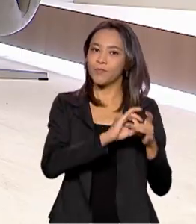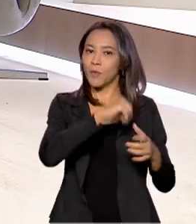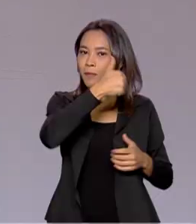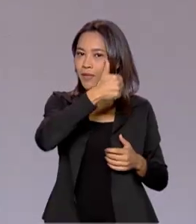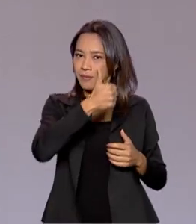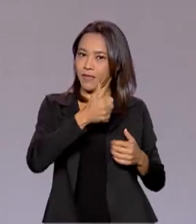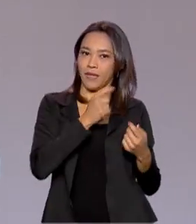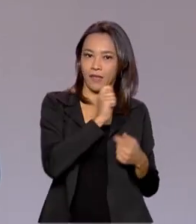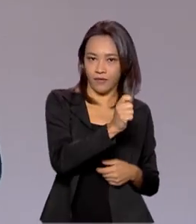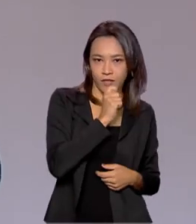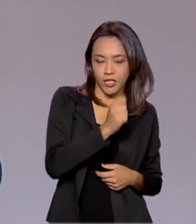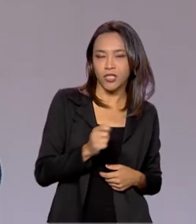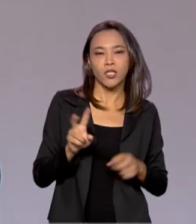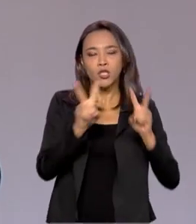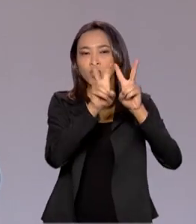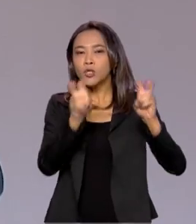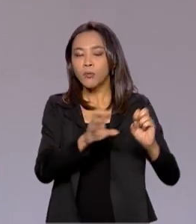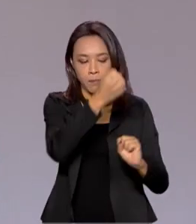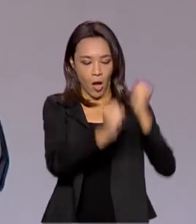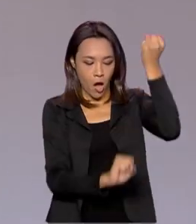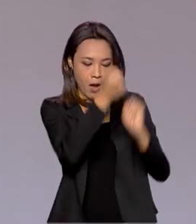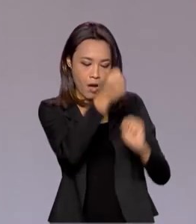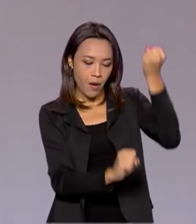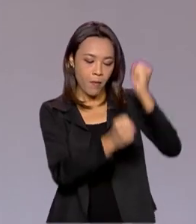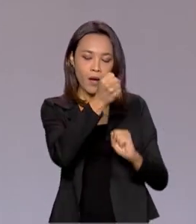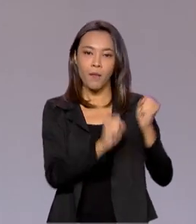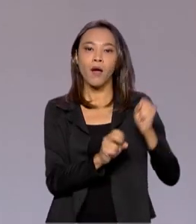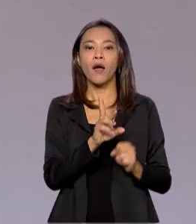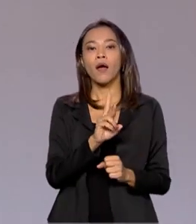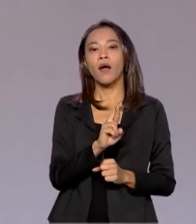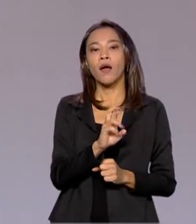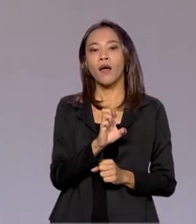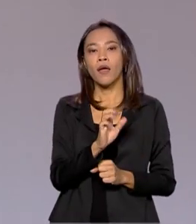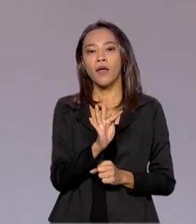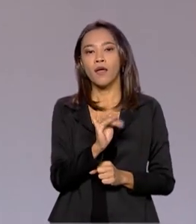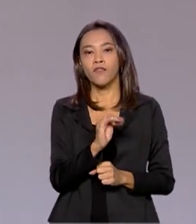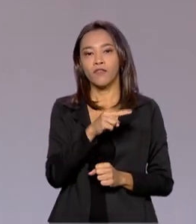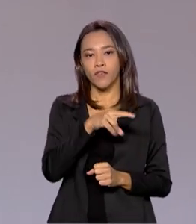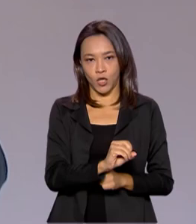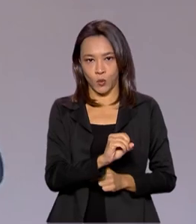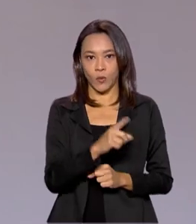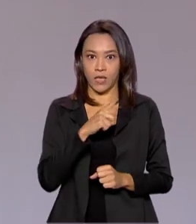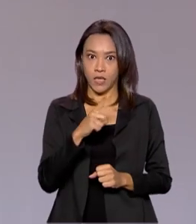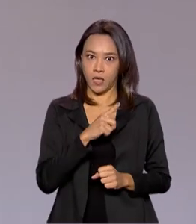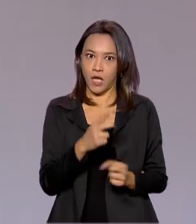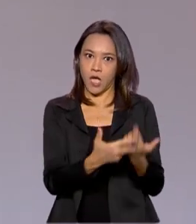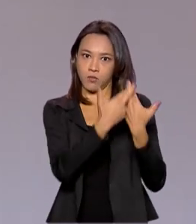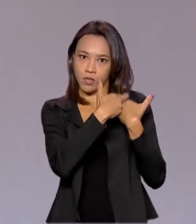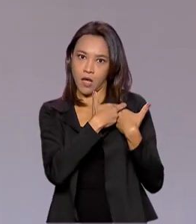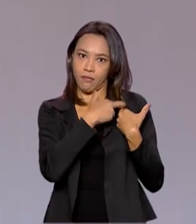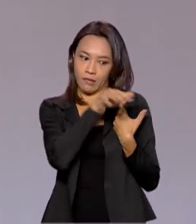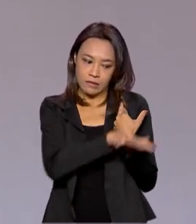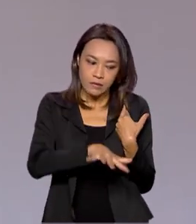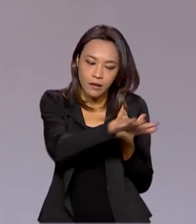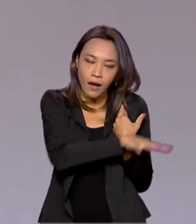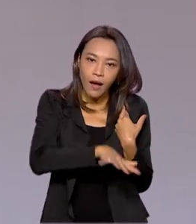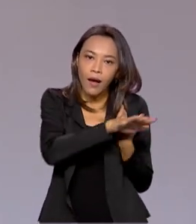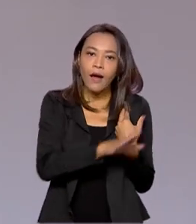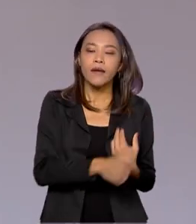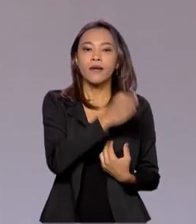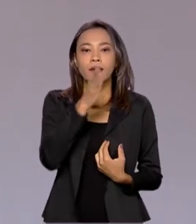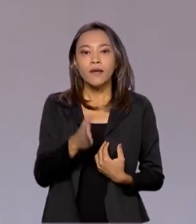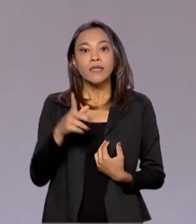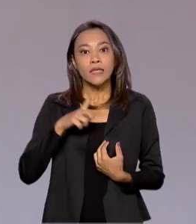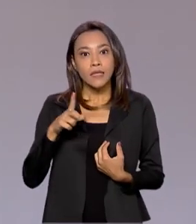questão do refino. A Petrobras, hoje, ela concentra atividades nesse setor, ela também tem como companhia um